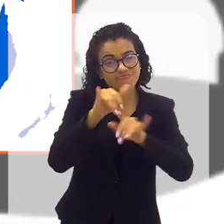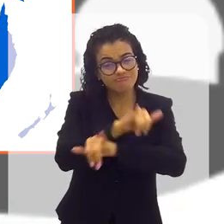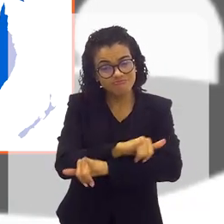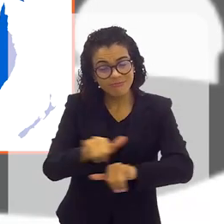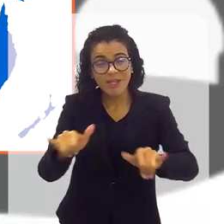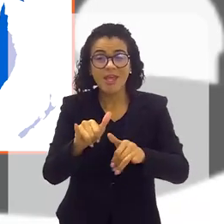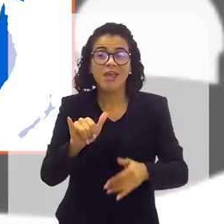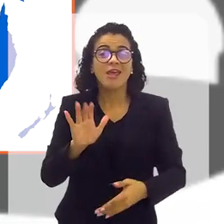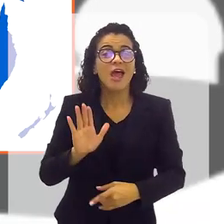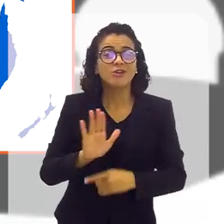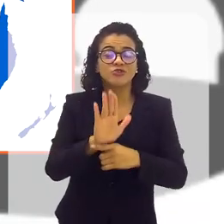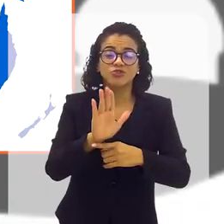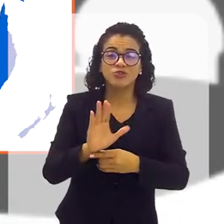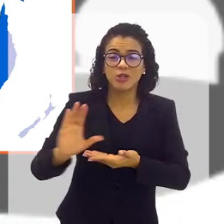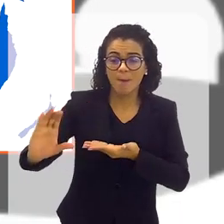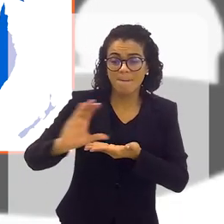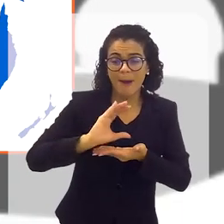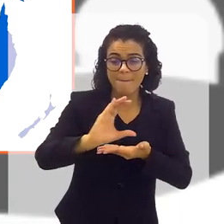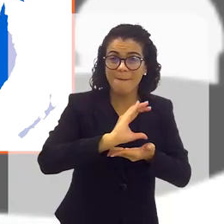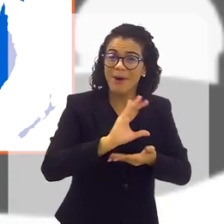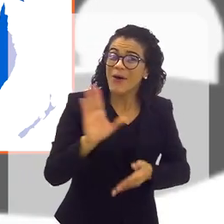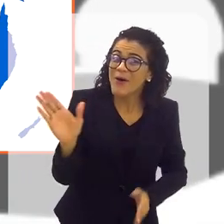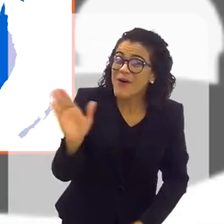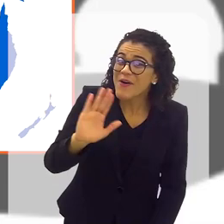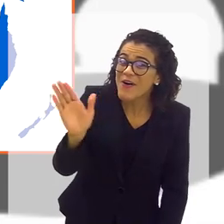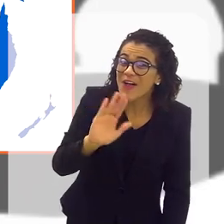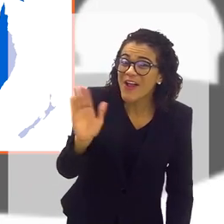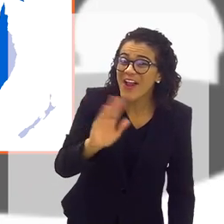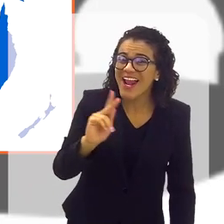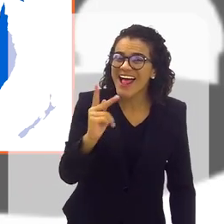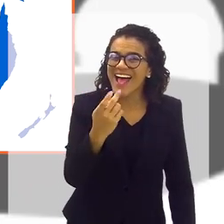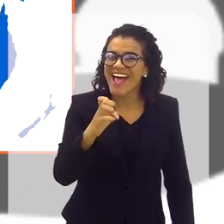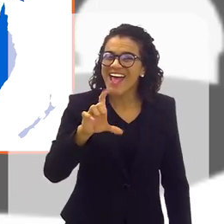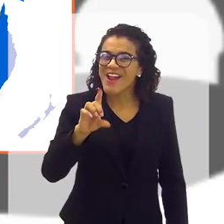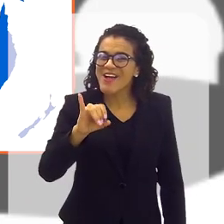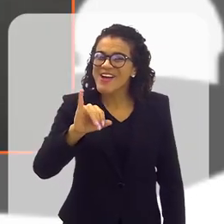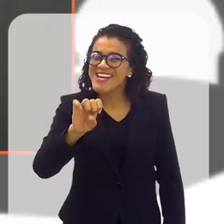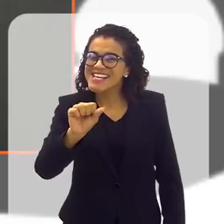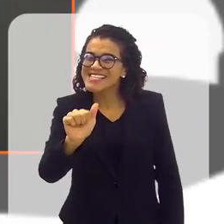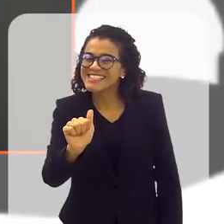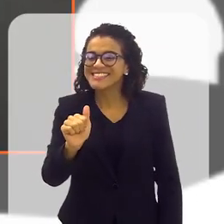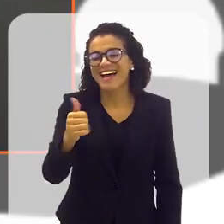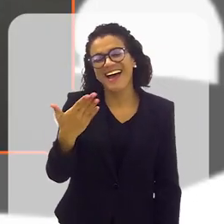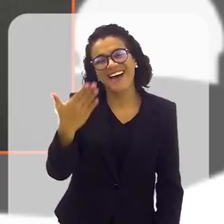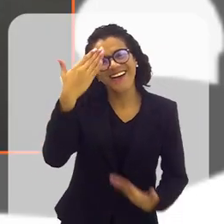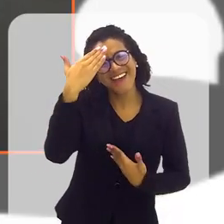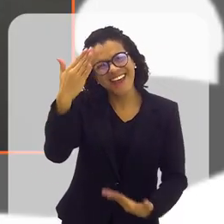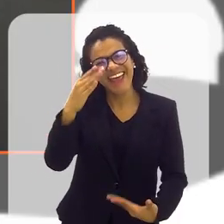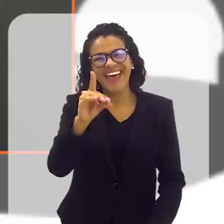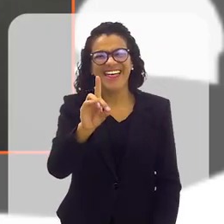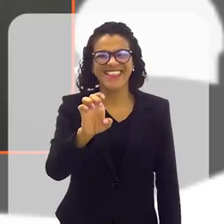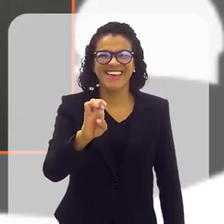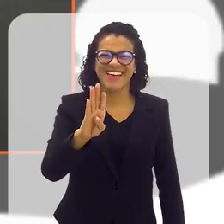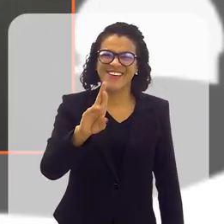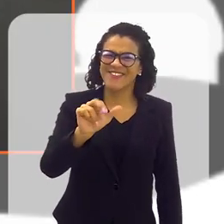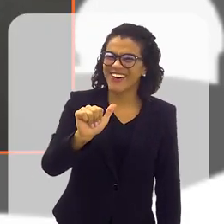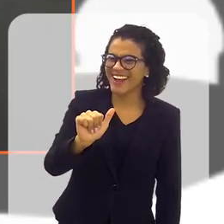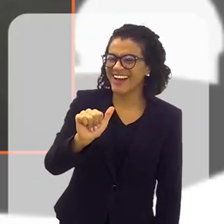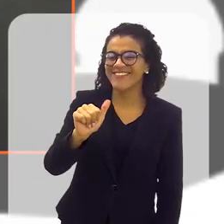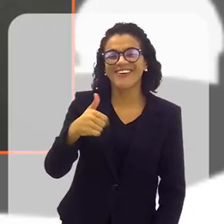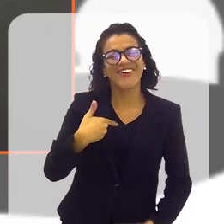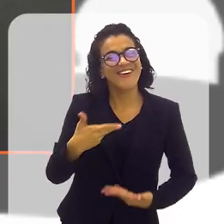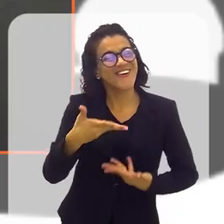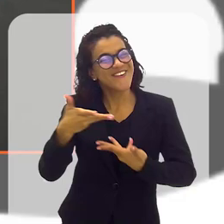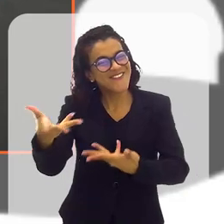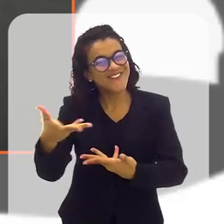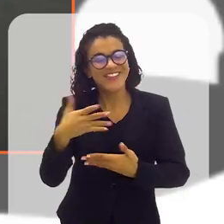divulgadora e ainda ajuda na captação de recursos. Olá, Heloísa! Olá, Débora! Obrigada pelo convite,